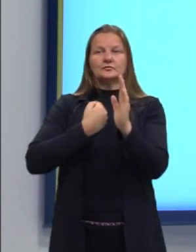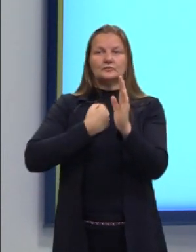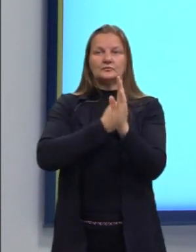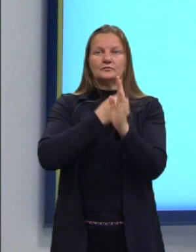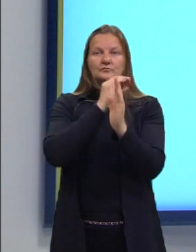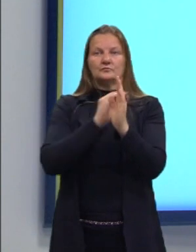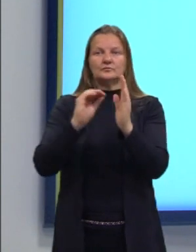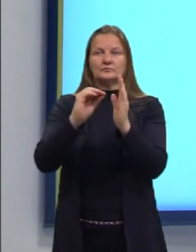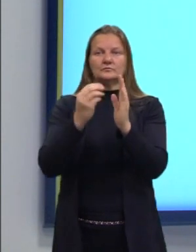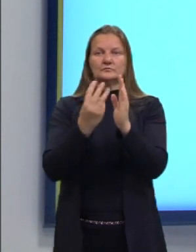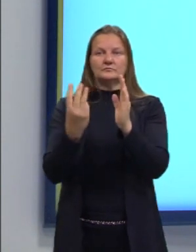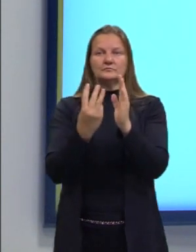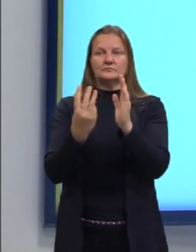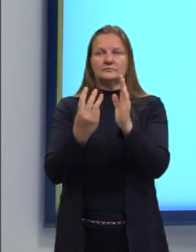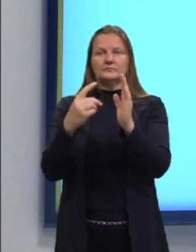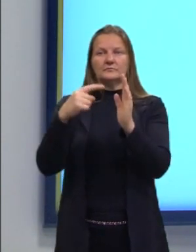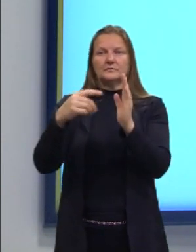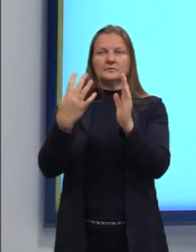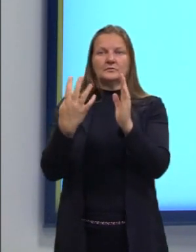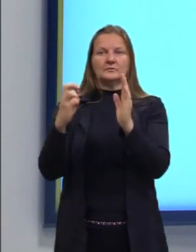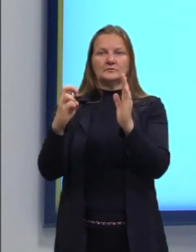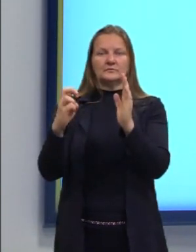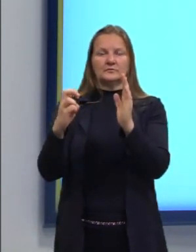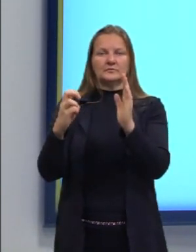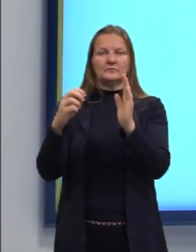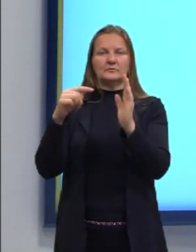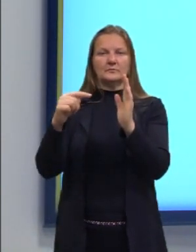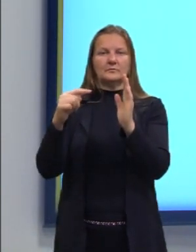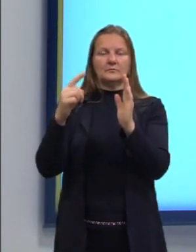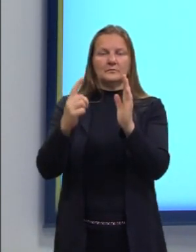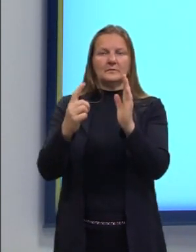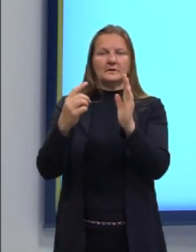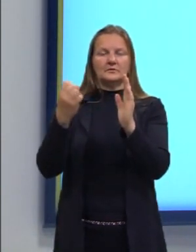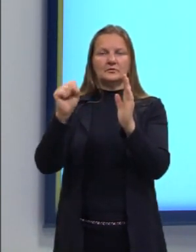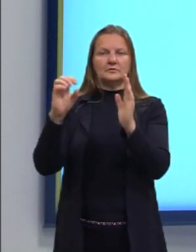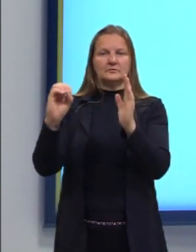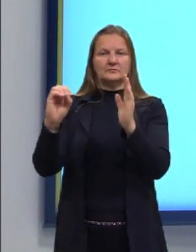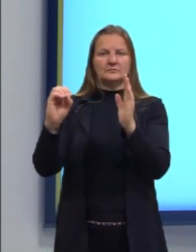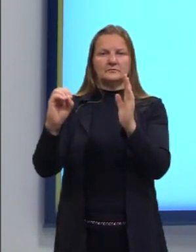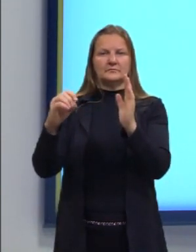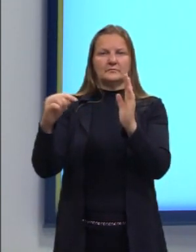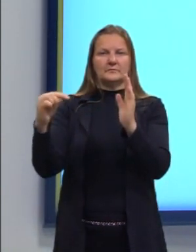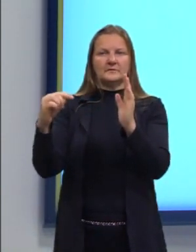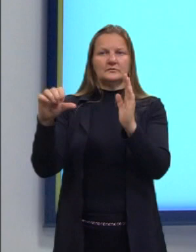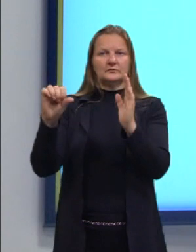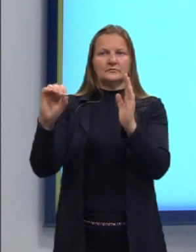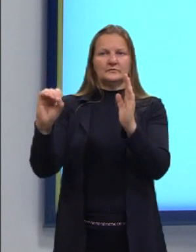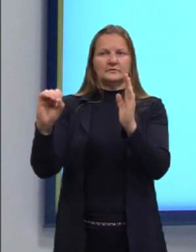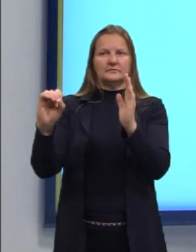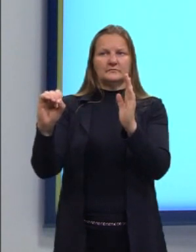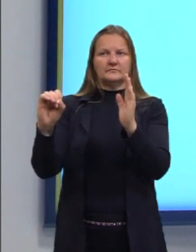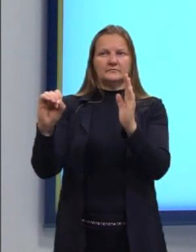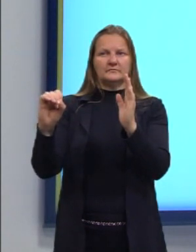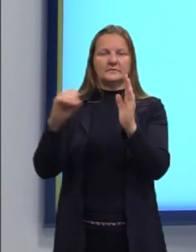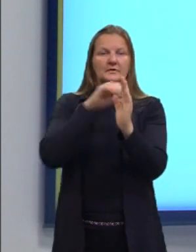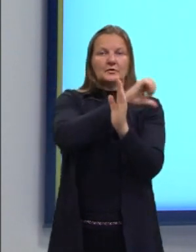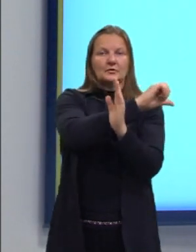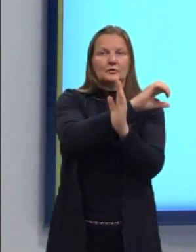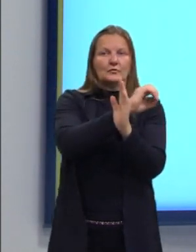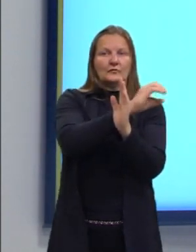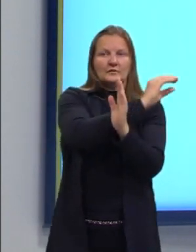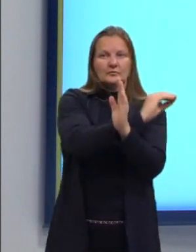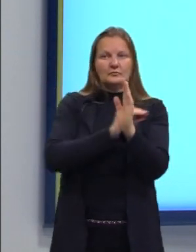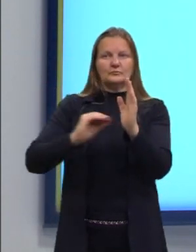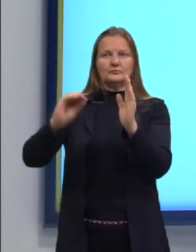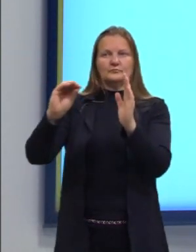Então, 33 mais 45, mais 80, menos 90, porque o 90, ele estava no primeiro